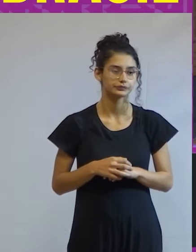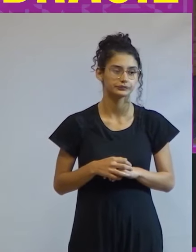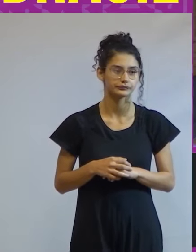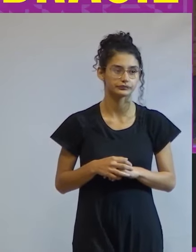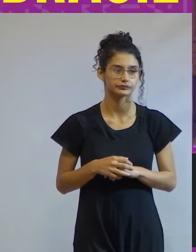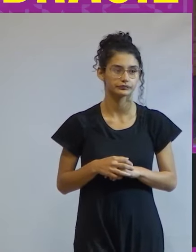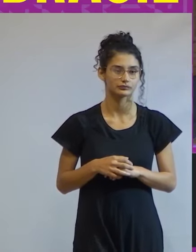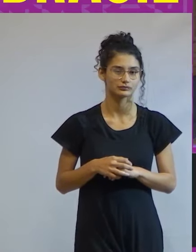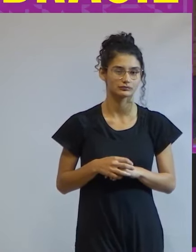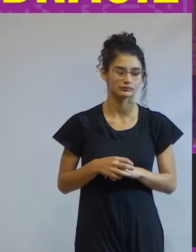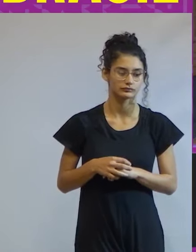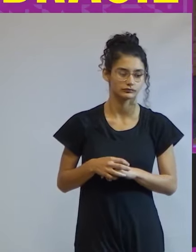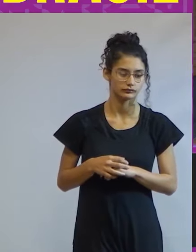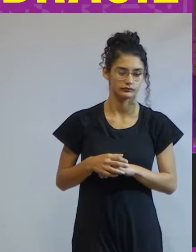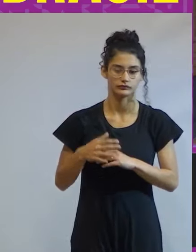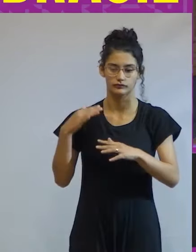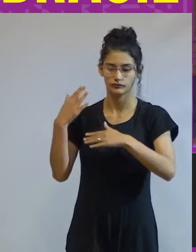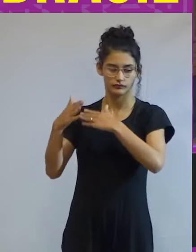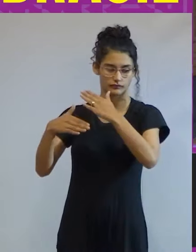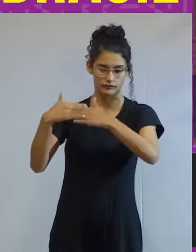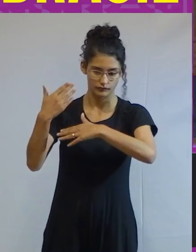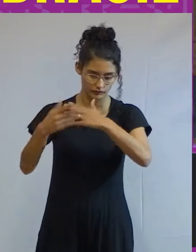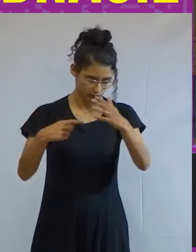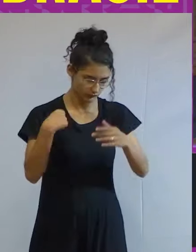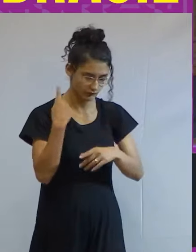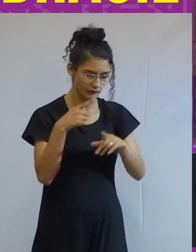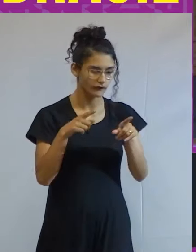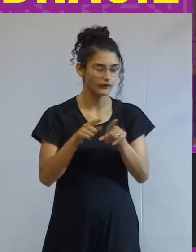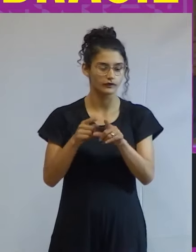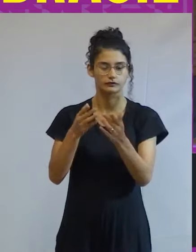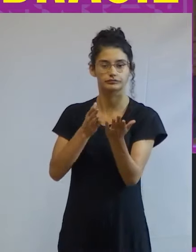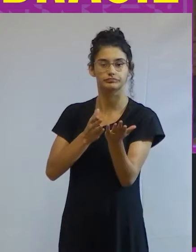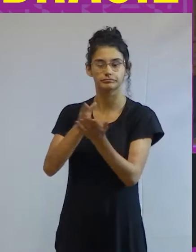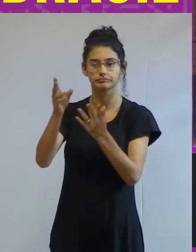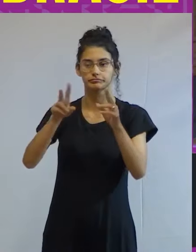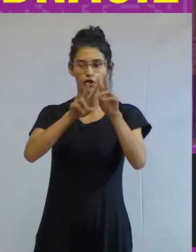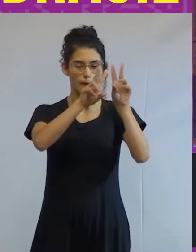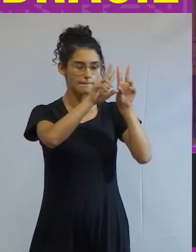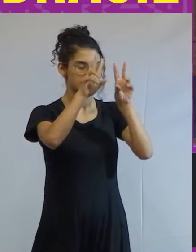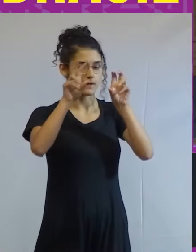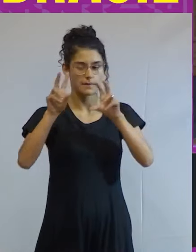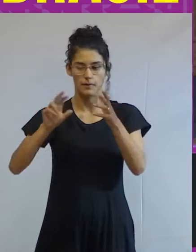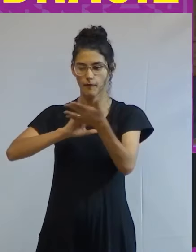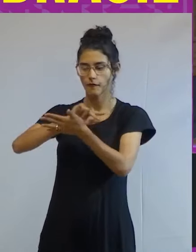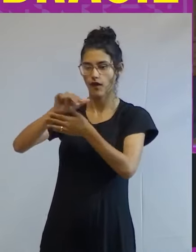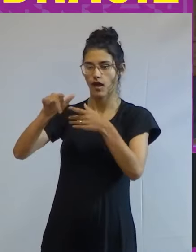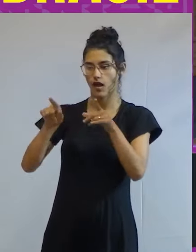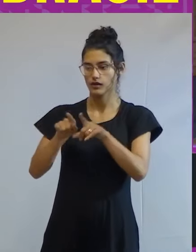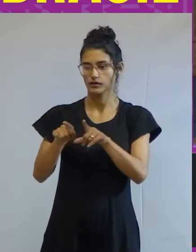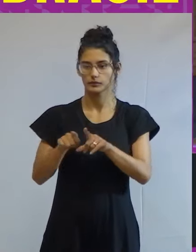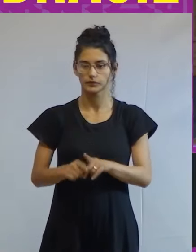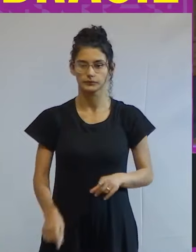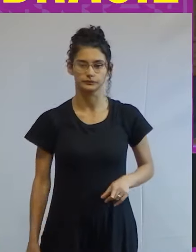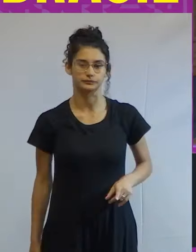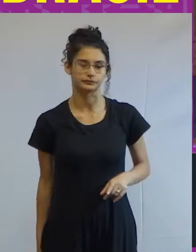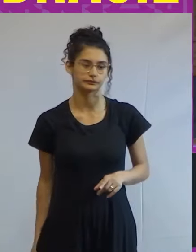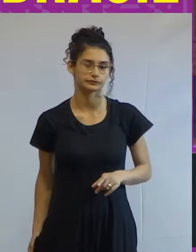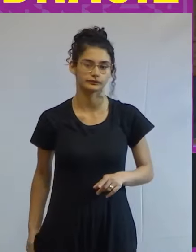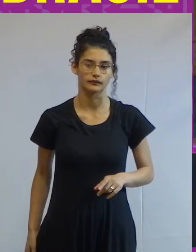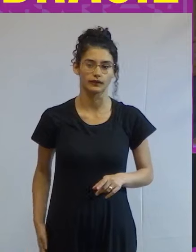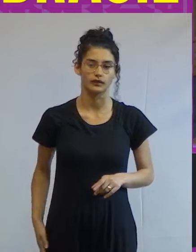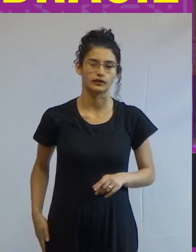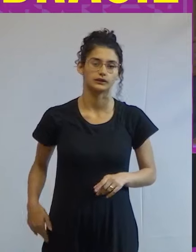e, ao longo da semana, gente foi percorrendo temáticas diversas, então, do meio